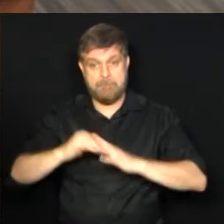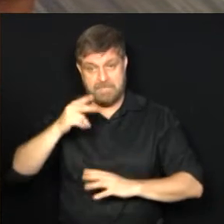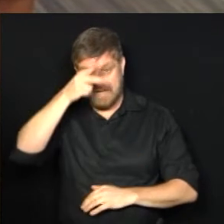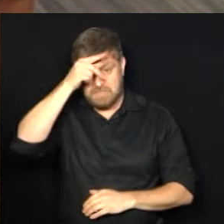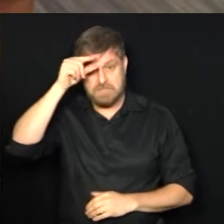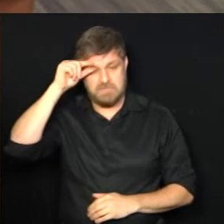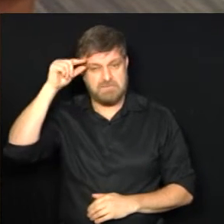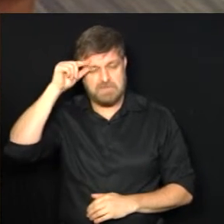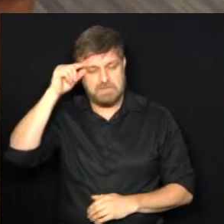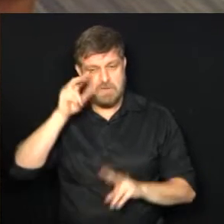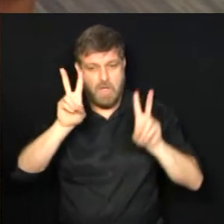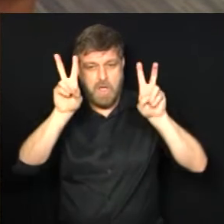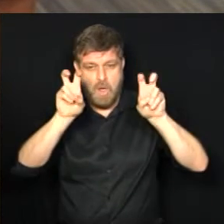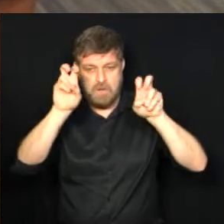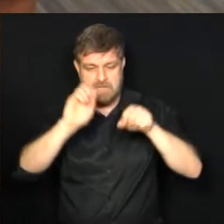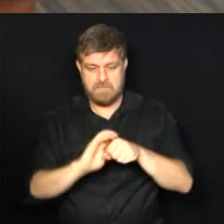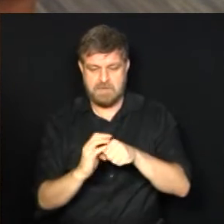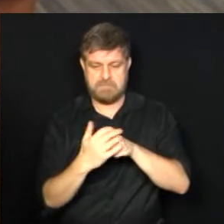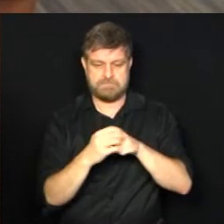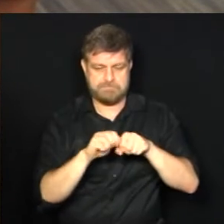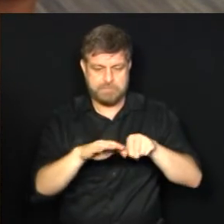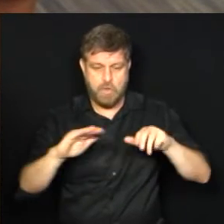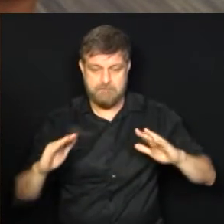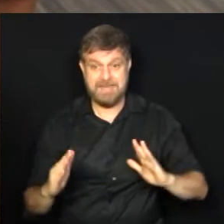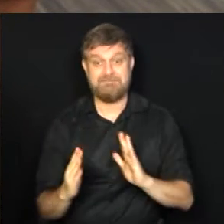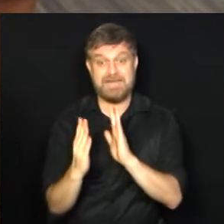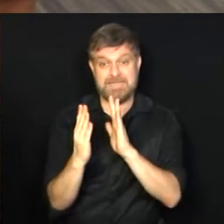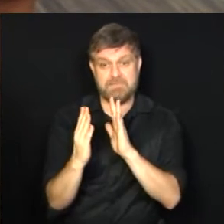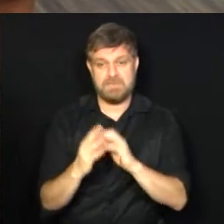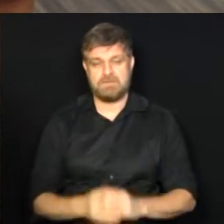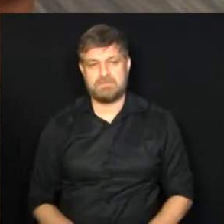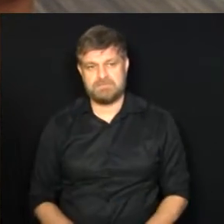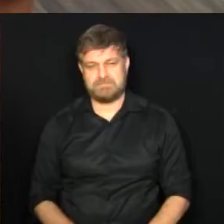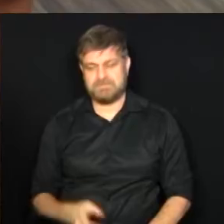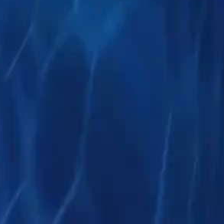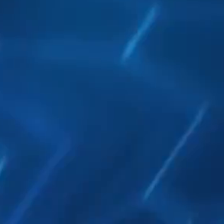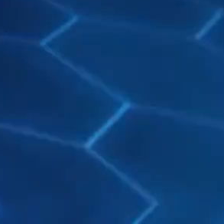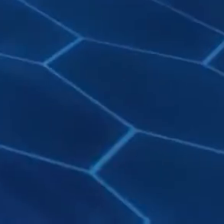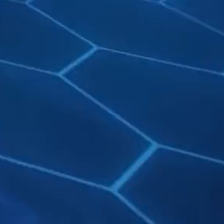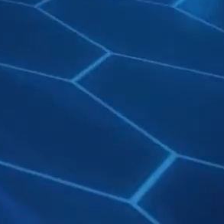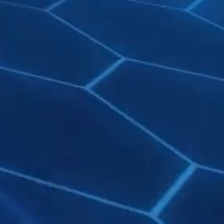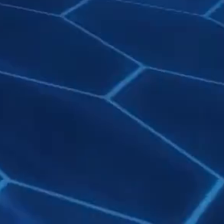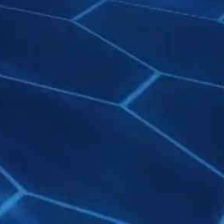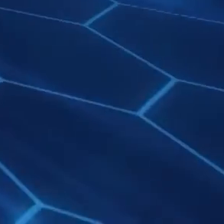Jonas Donizete em relação ao enfrentamento da Covid-19. Até sexta-feira. Combinado.